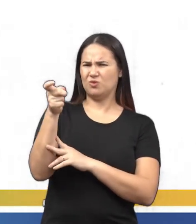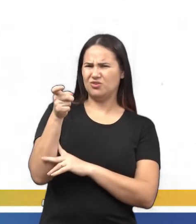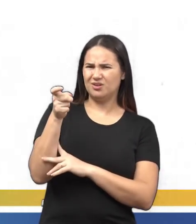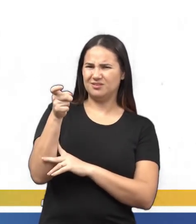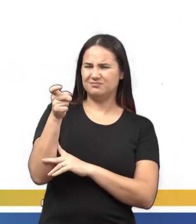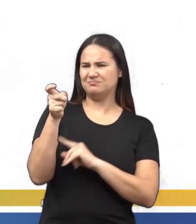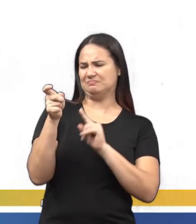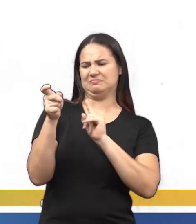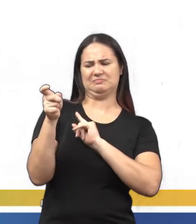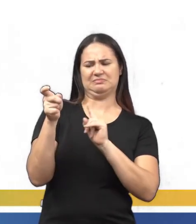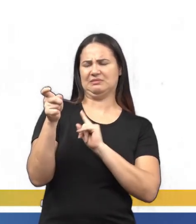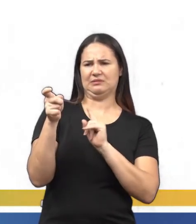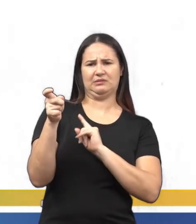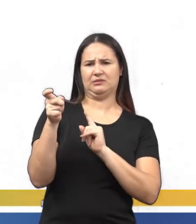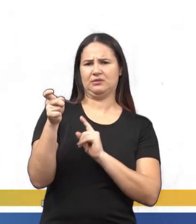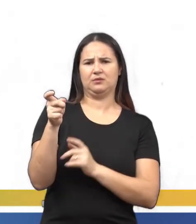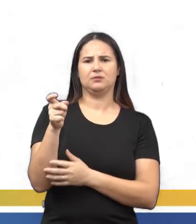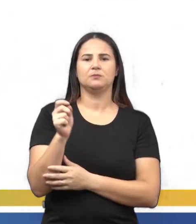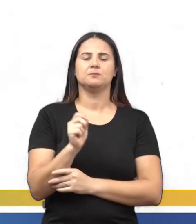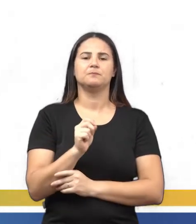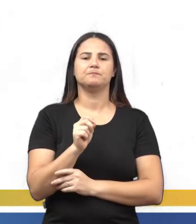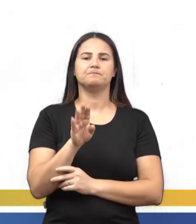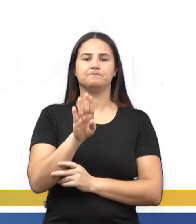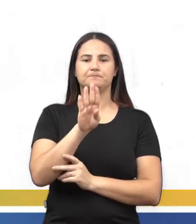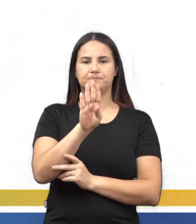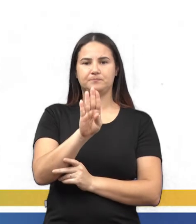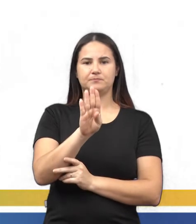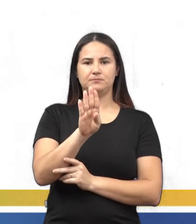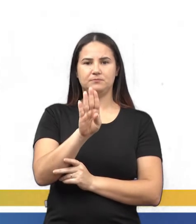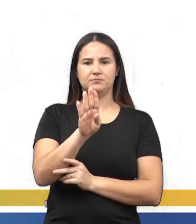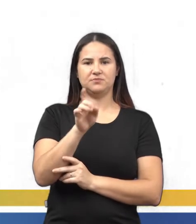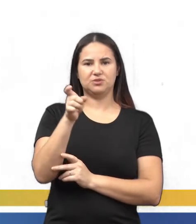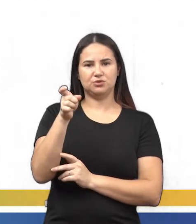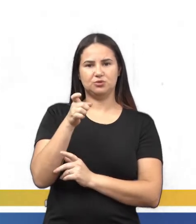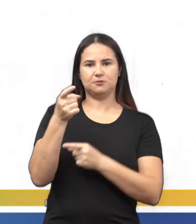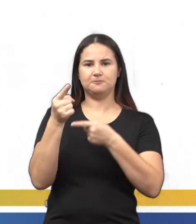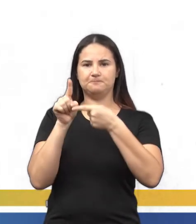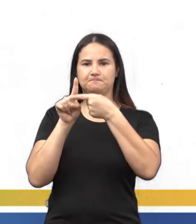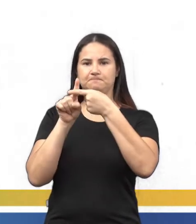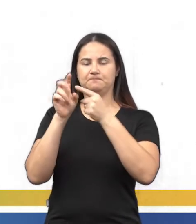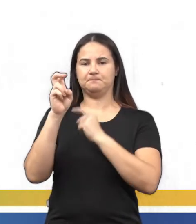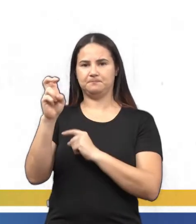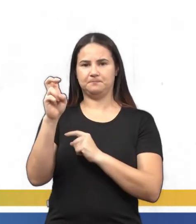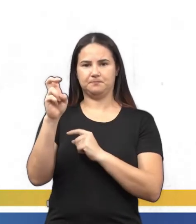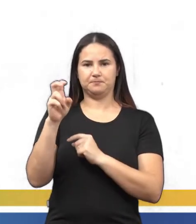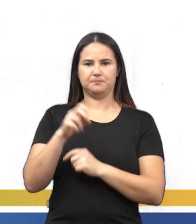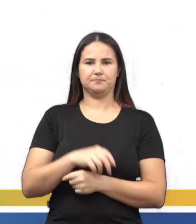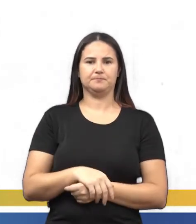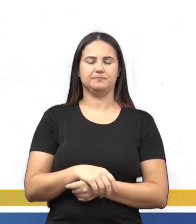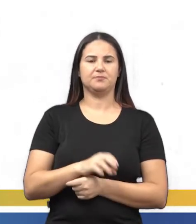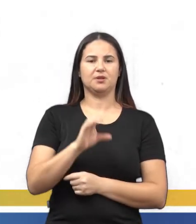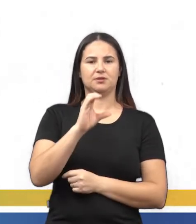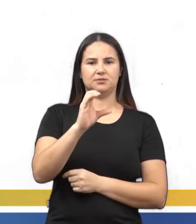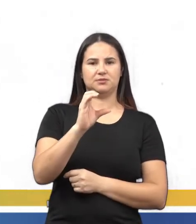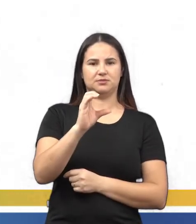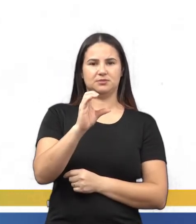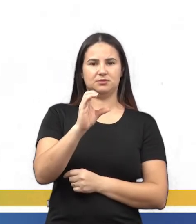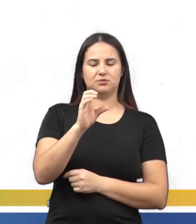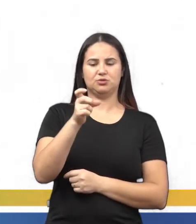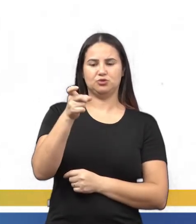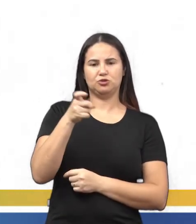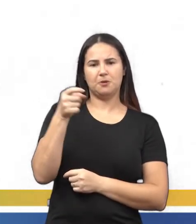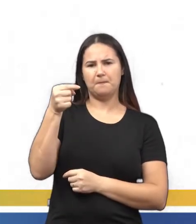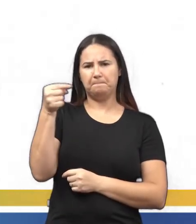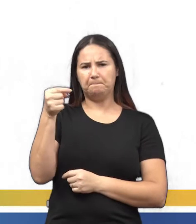não é, tá, pessoal? Letra B, x mais 5, também não é. C, x menos